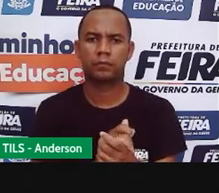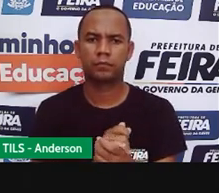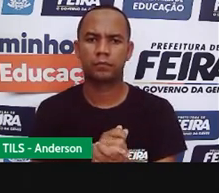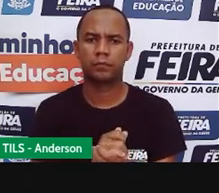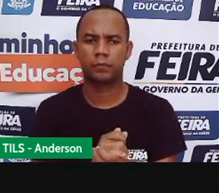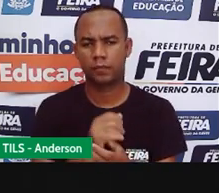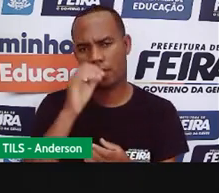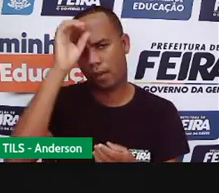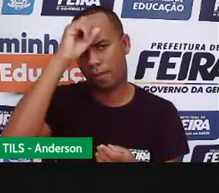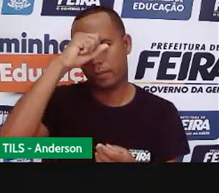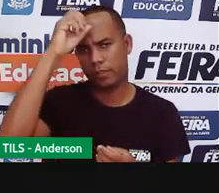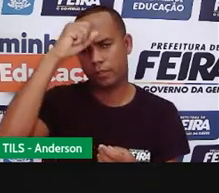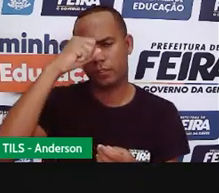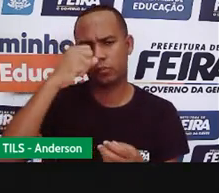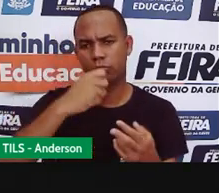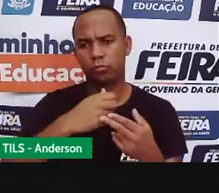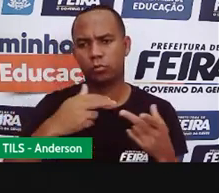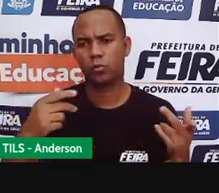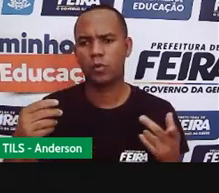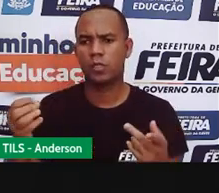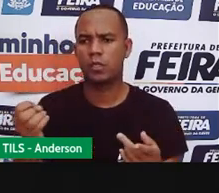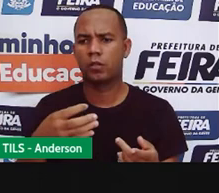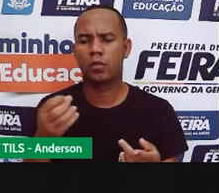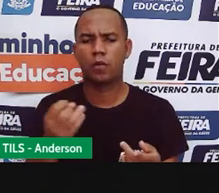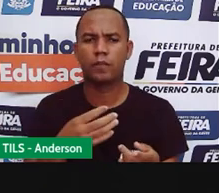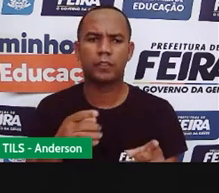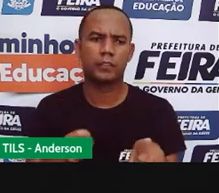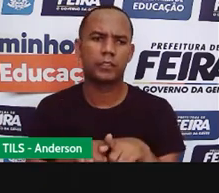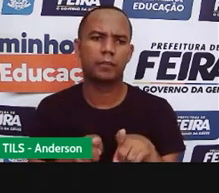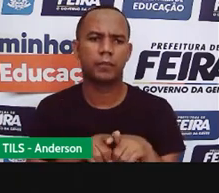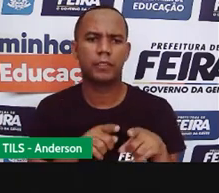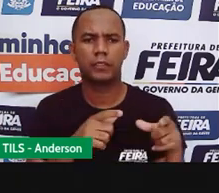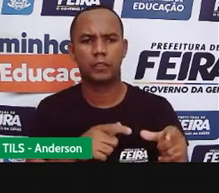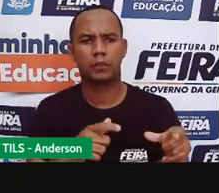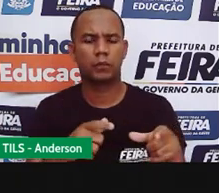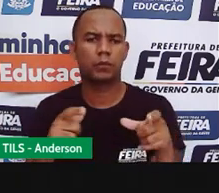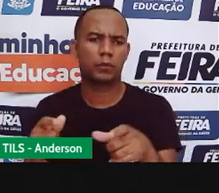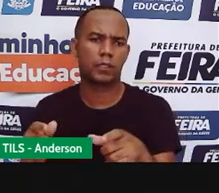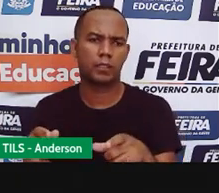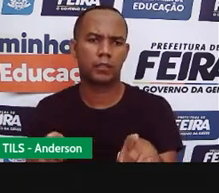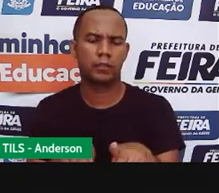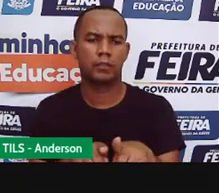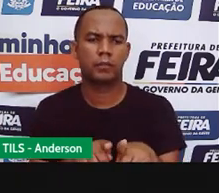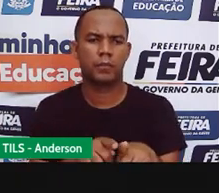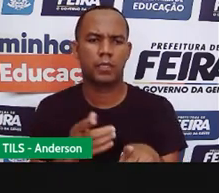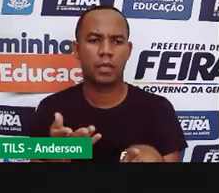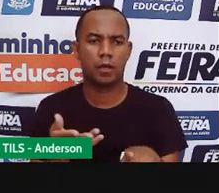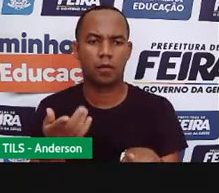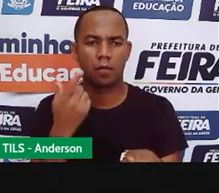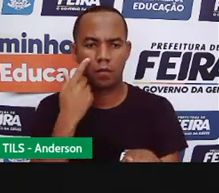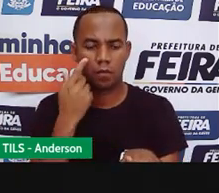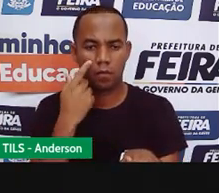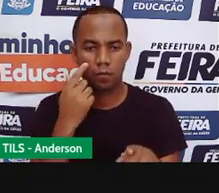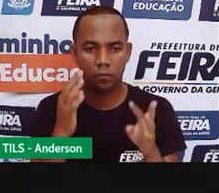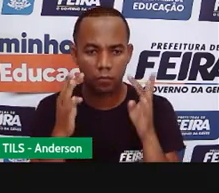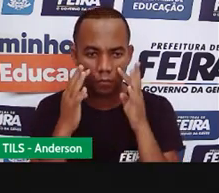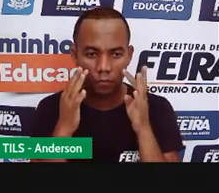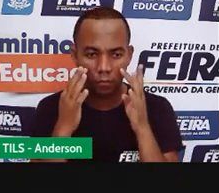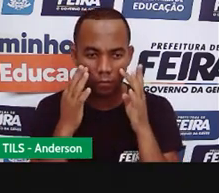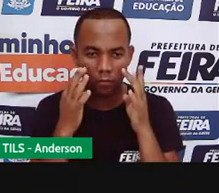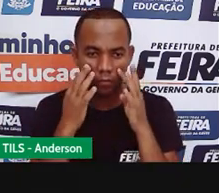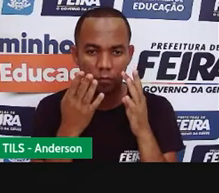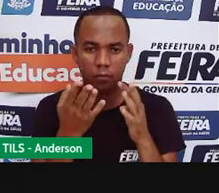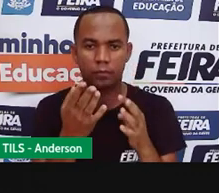aprender e vai identificar em outros lugares esses formatos agora você vai prestar bastante atenção